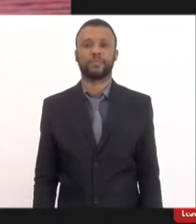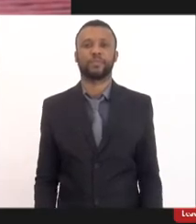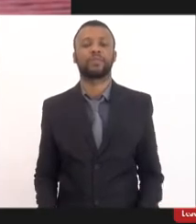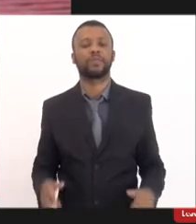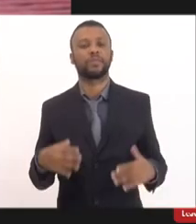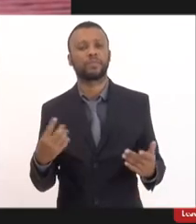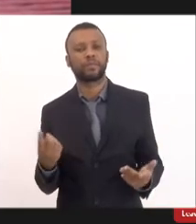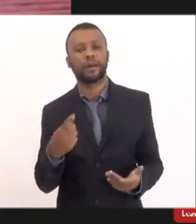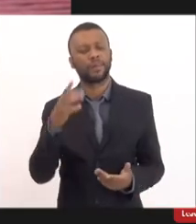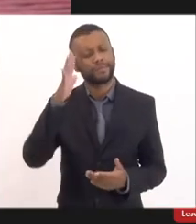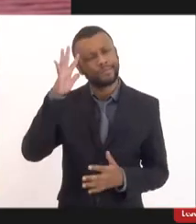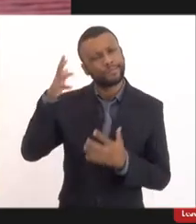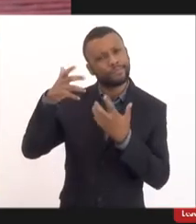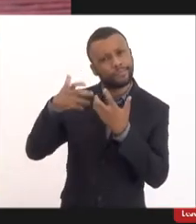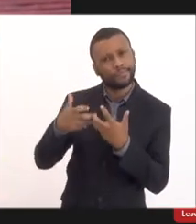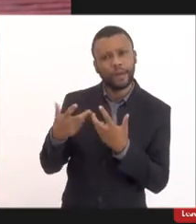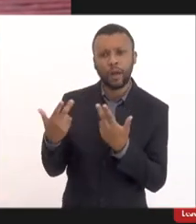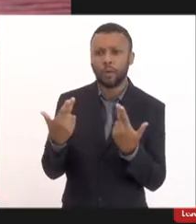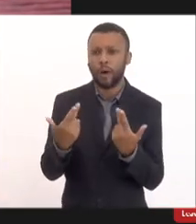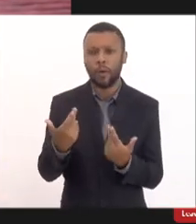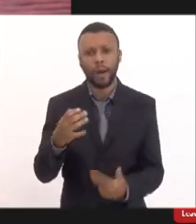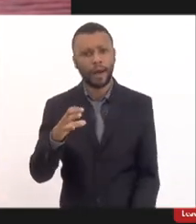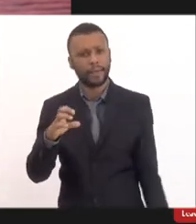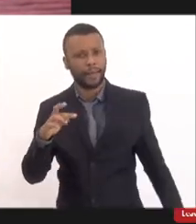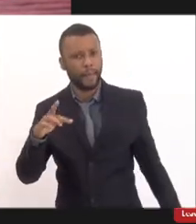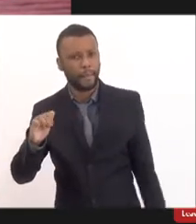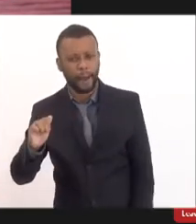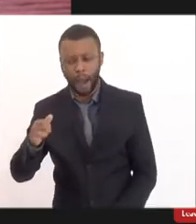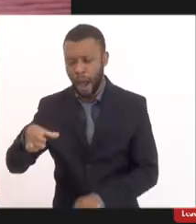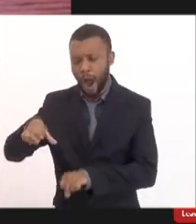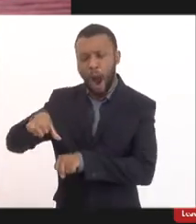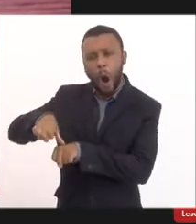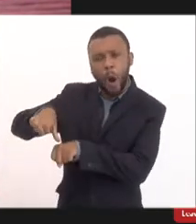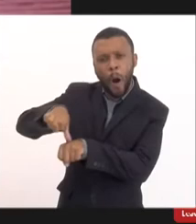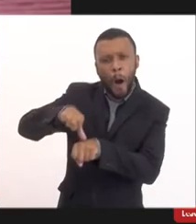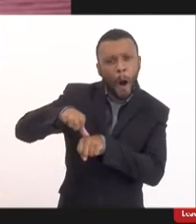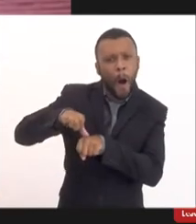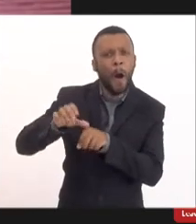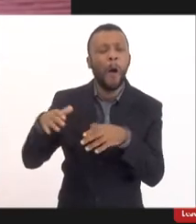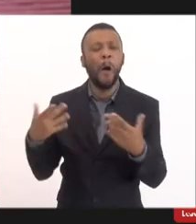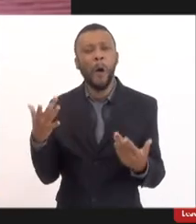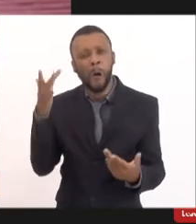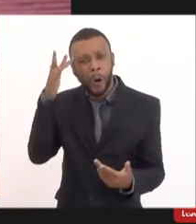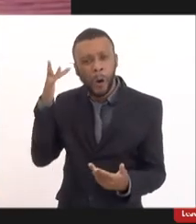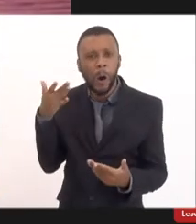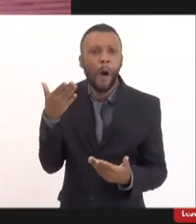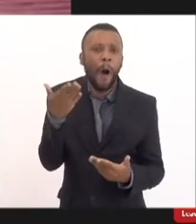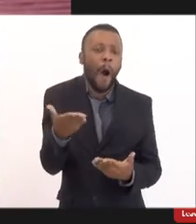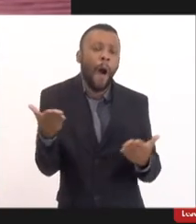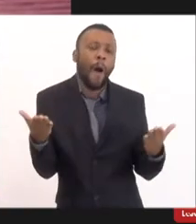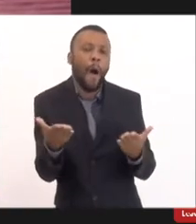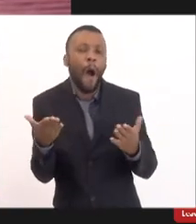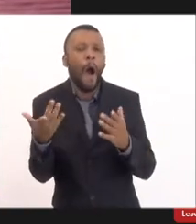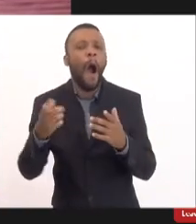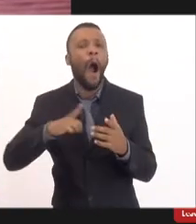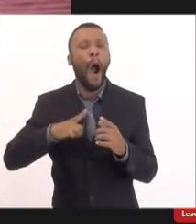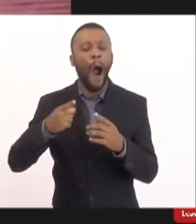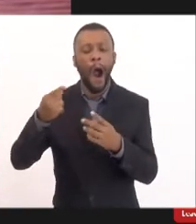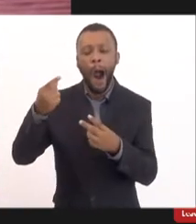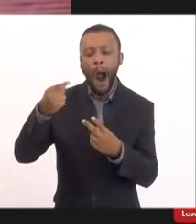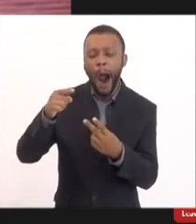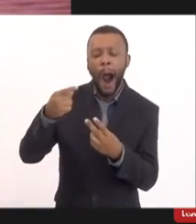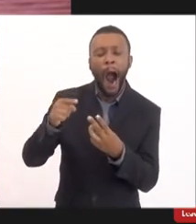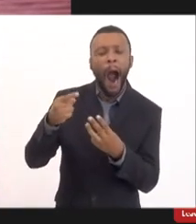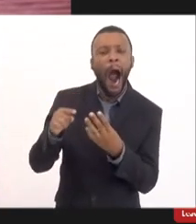tempera essa questão com a cepa o âmbito então assim eu acho que você hoje é submeter dois, três, quatro